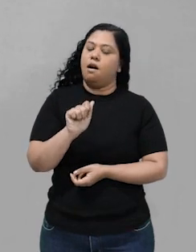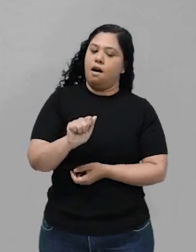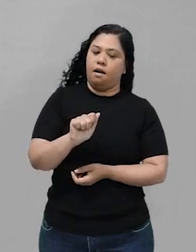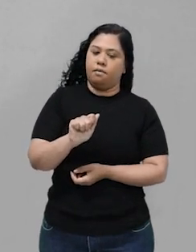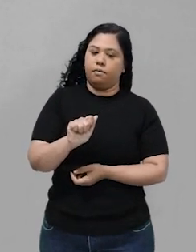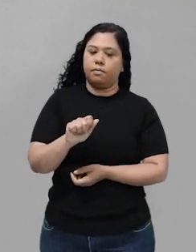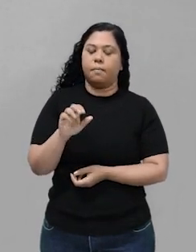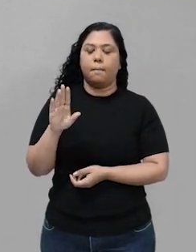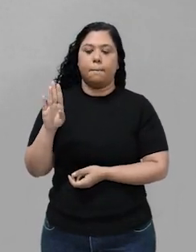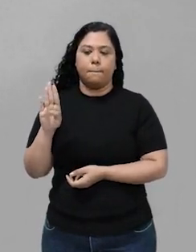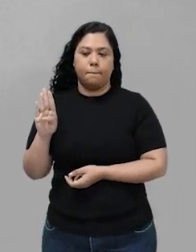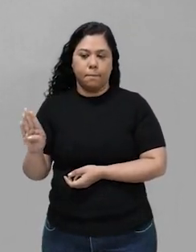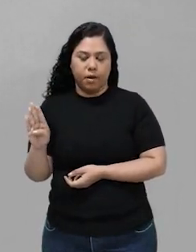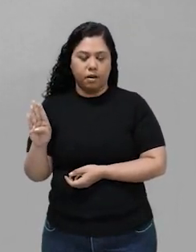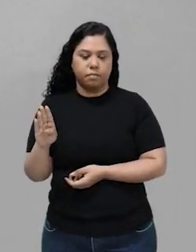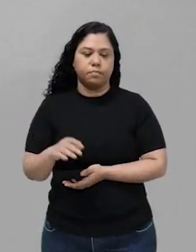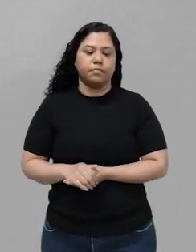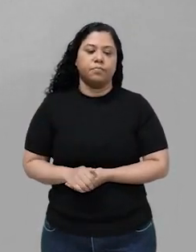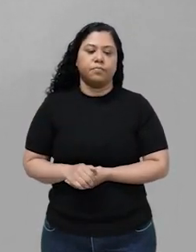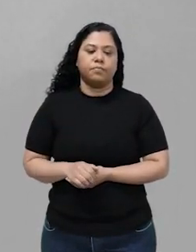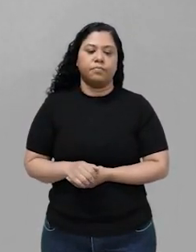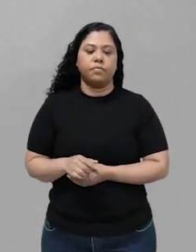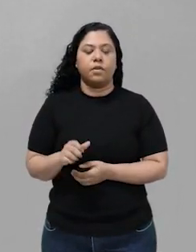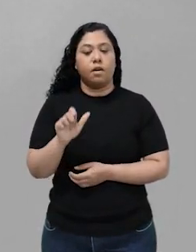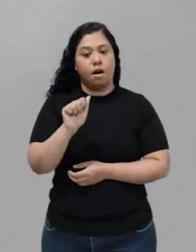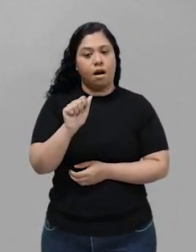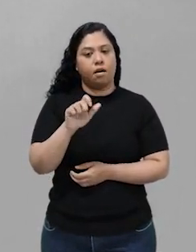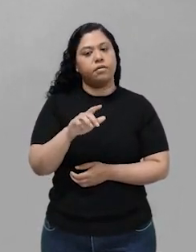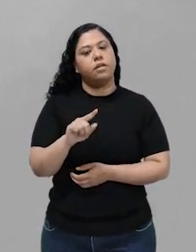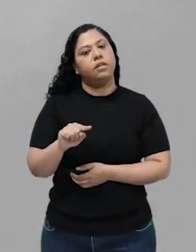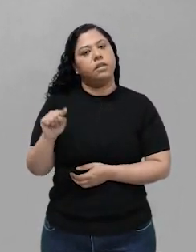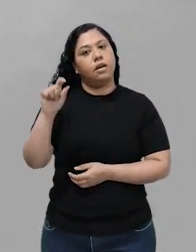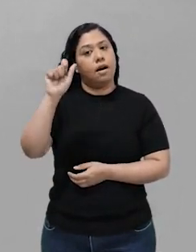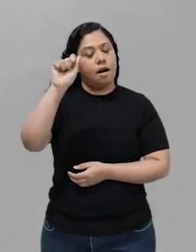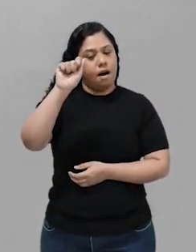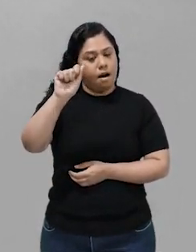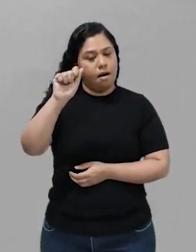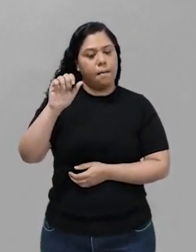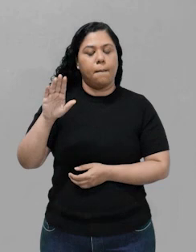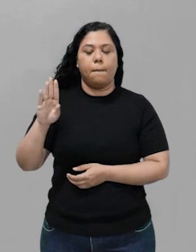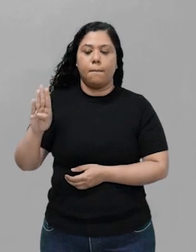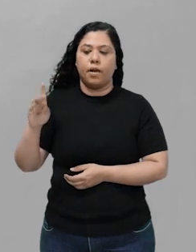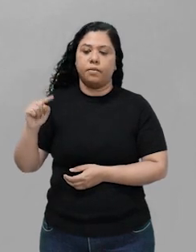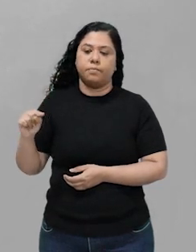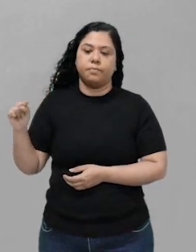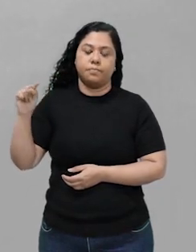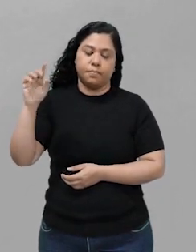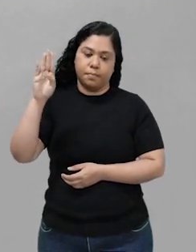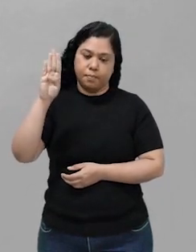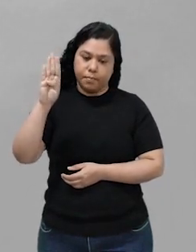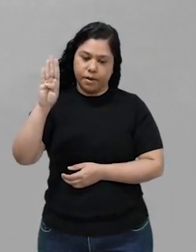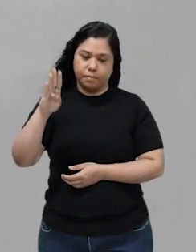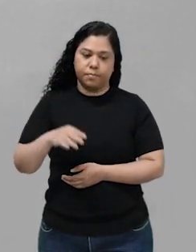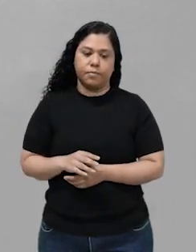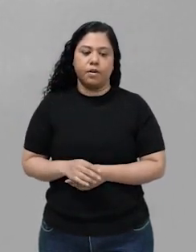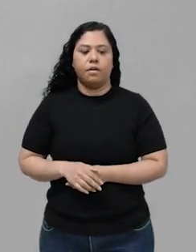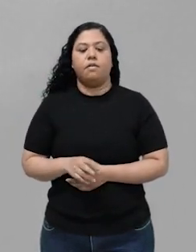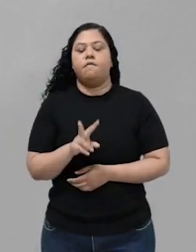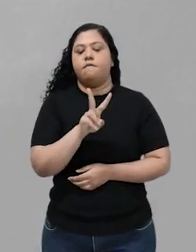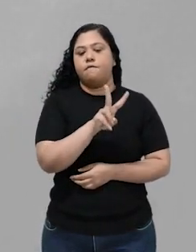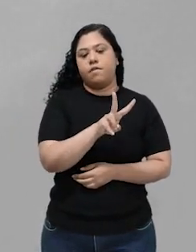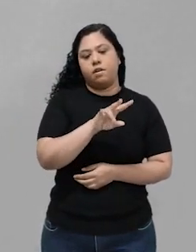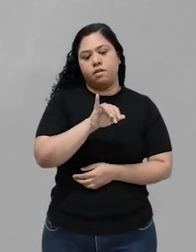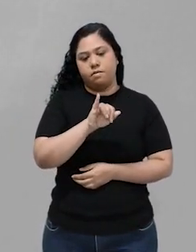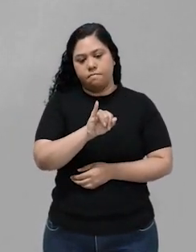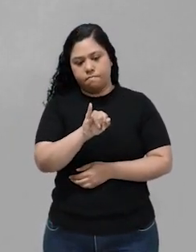A e B, cada um elevado ao seu coeficiente estequiométrico, A, B. Velocidade inversa,